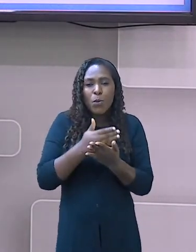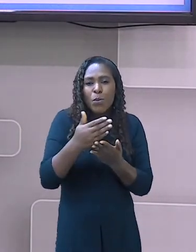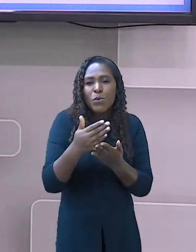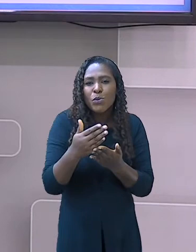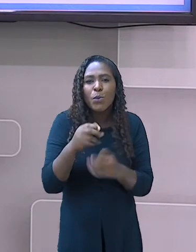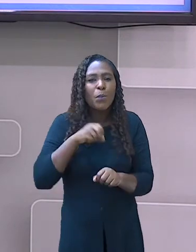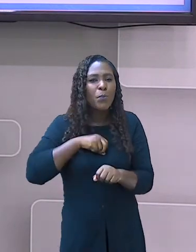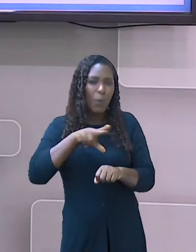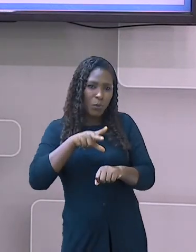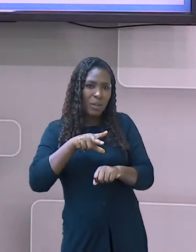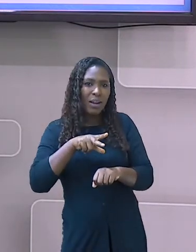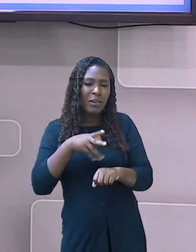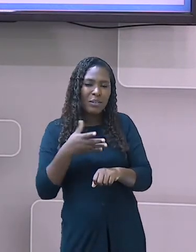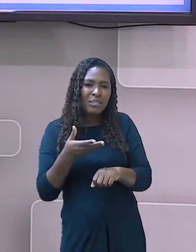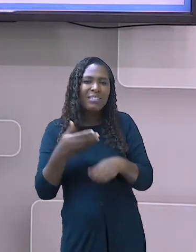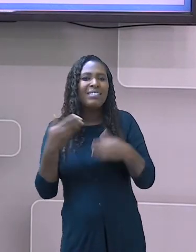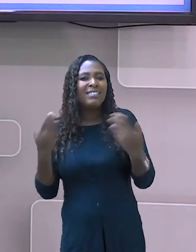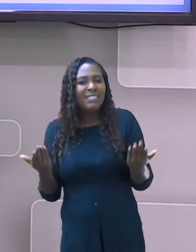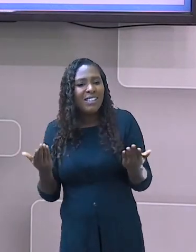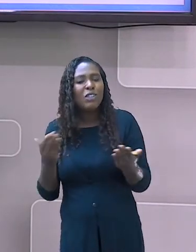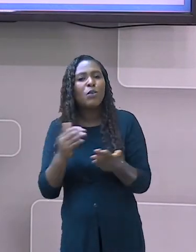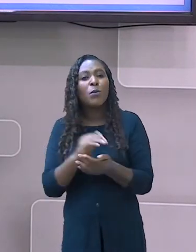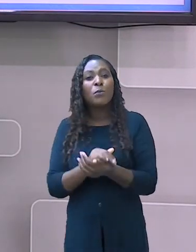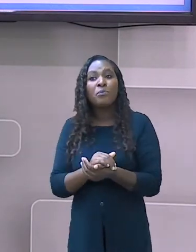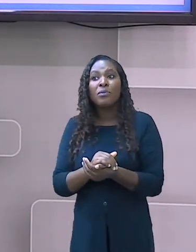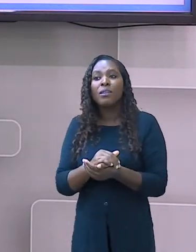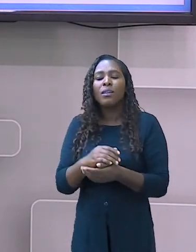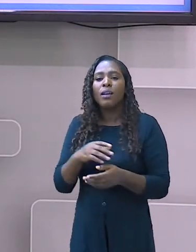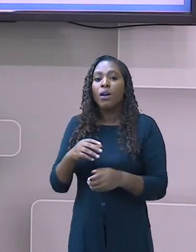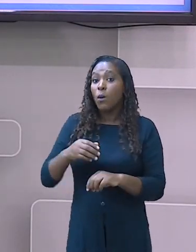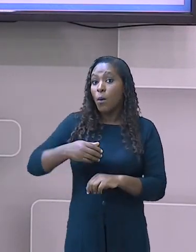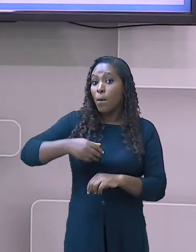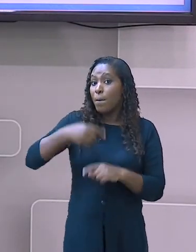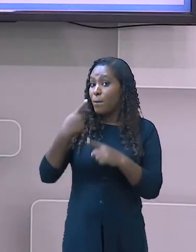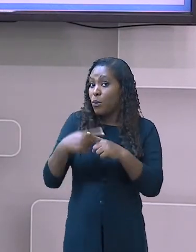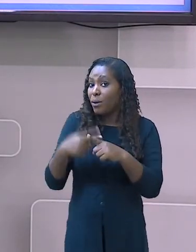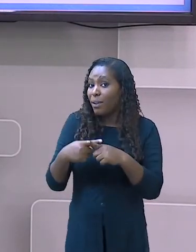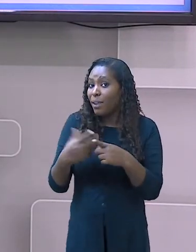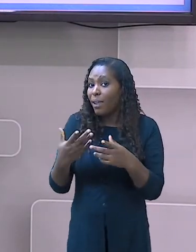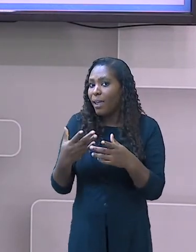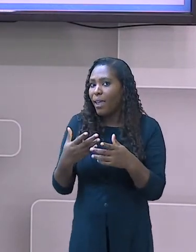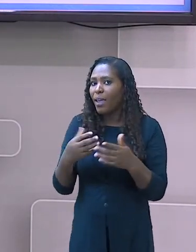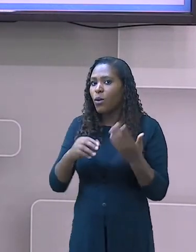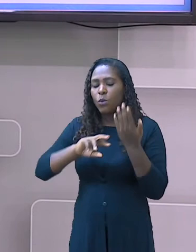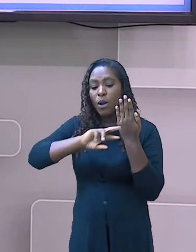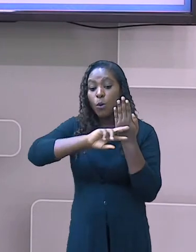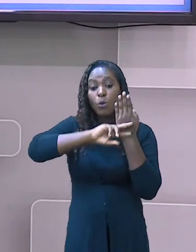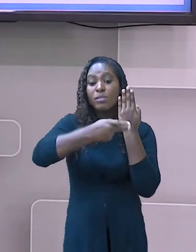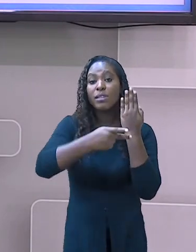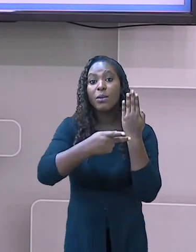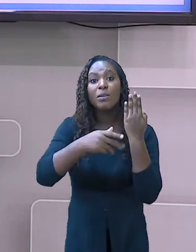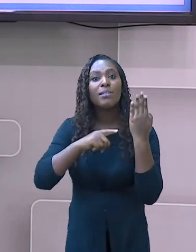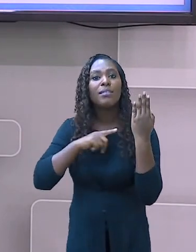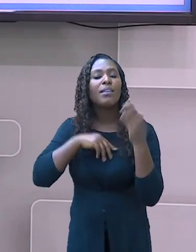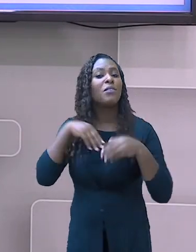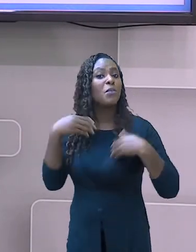pioneirismo português foi um resultado de condições políticas, comerciais e geográficas